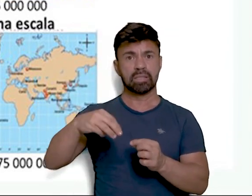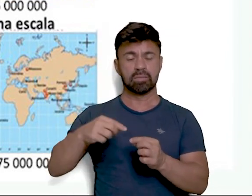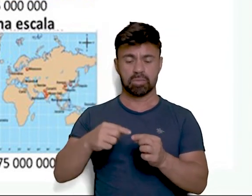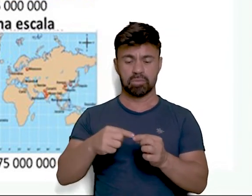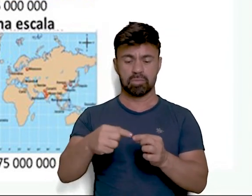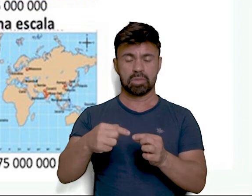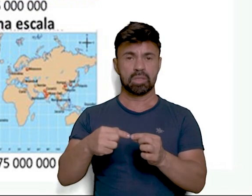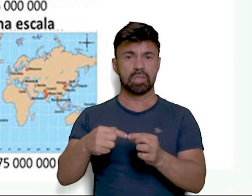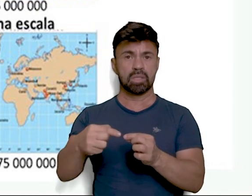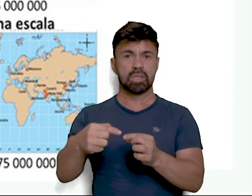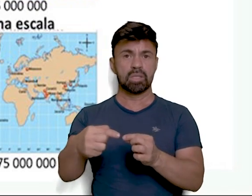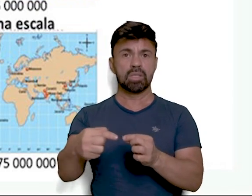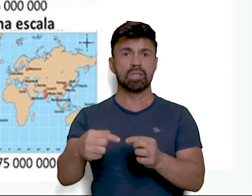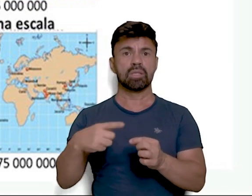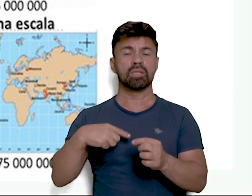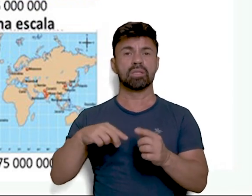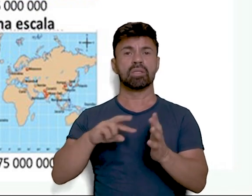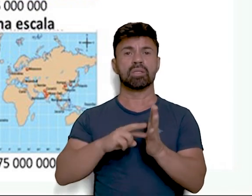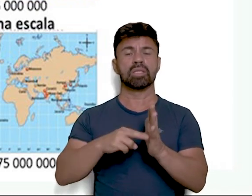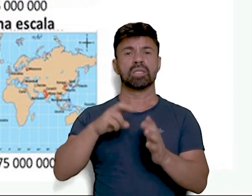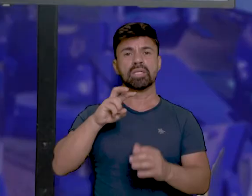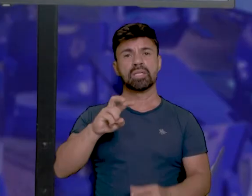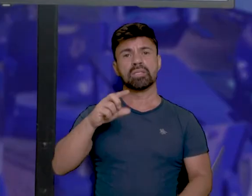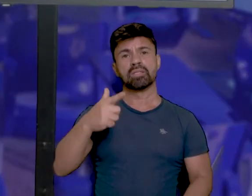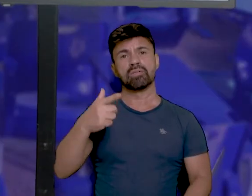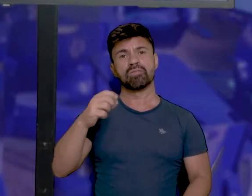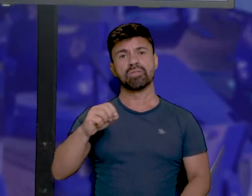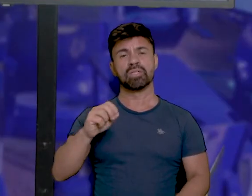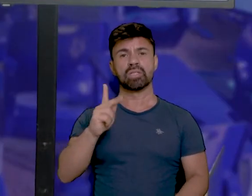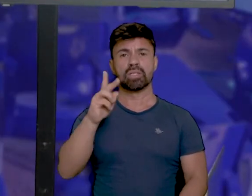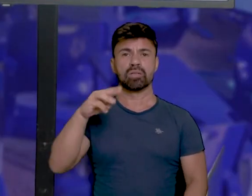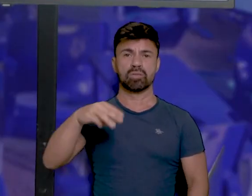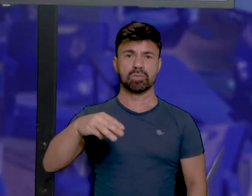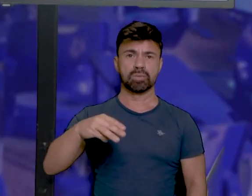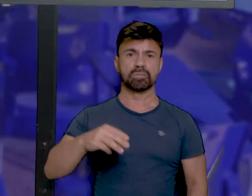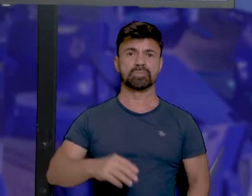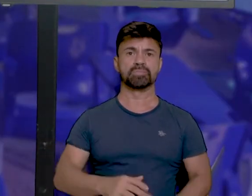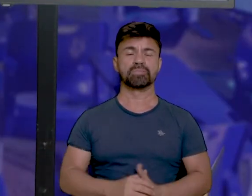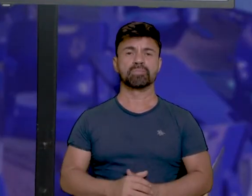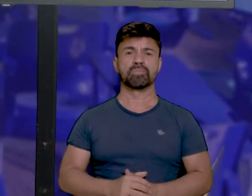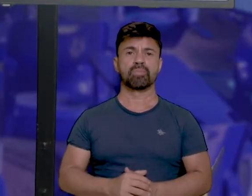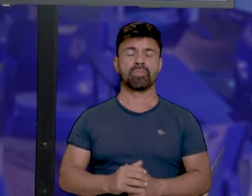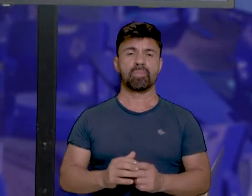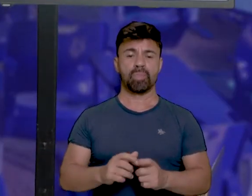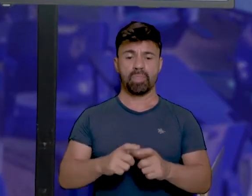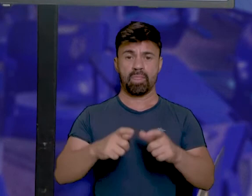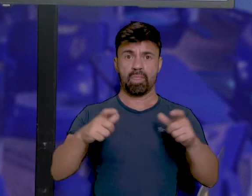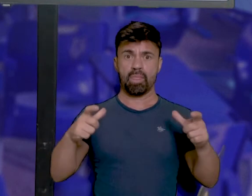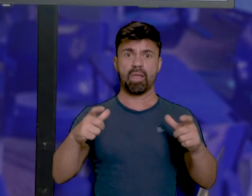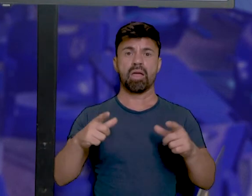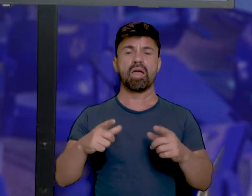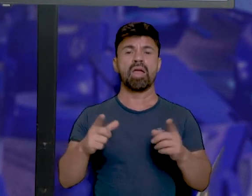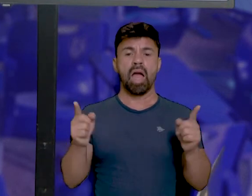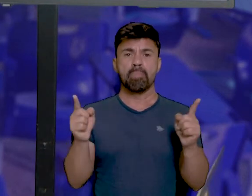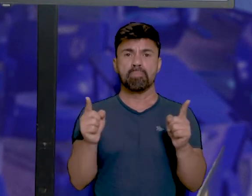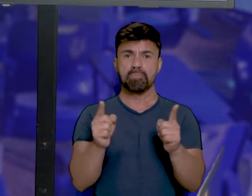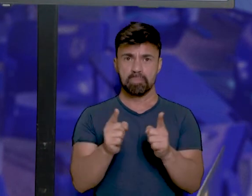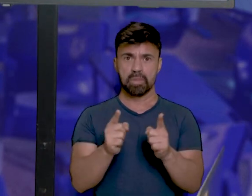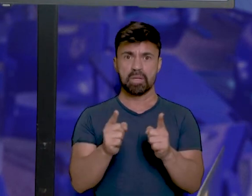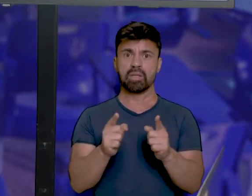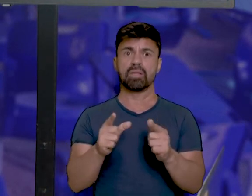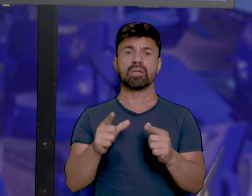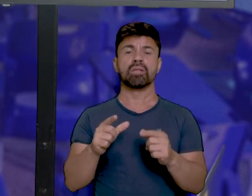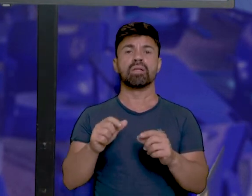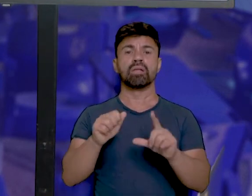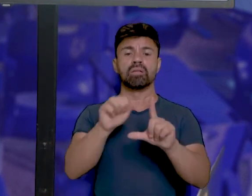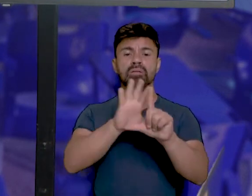nesse mapa corresponde a 520 quilômetros. Nessa imagem primária aí. Onde tem grande escala. E a pequena escala. Essa